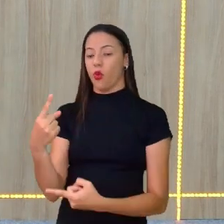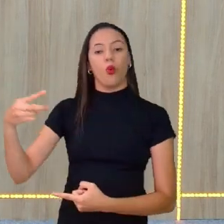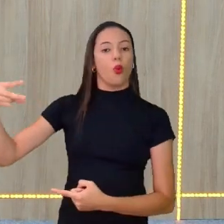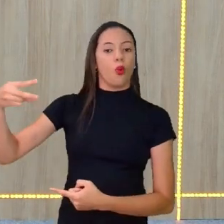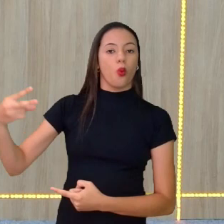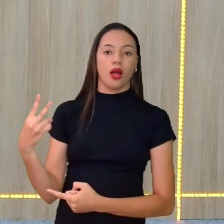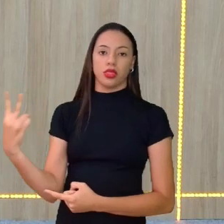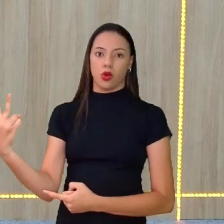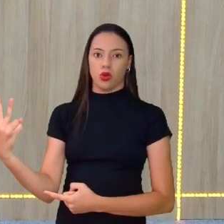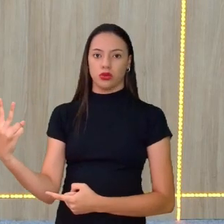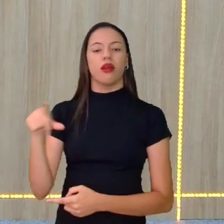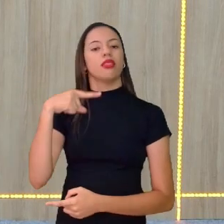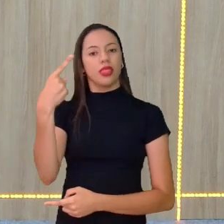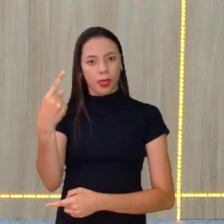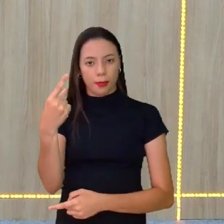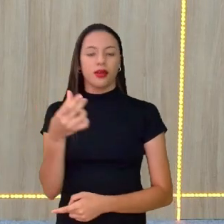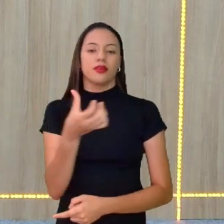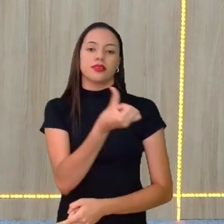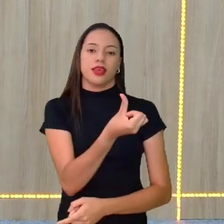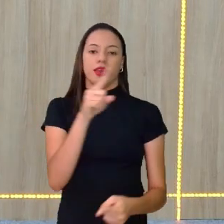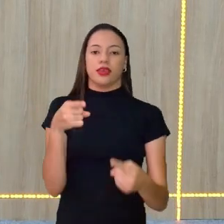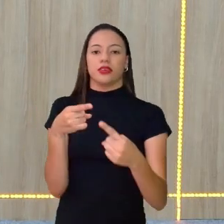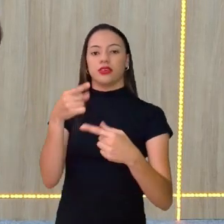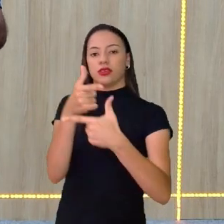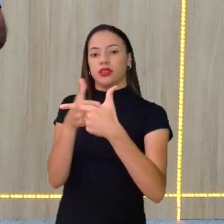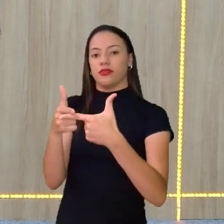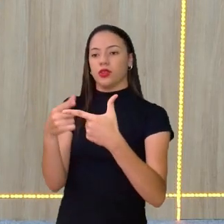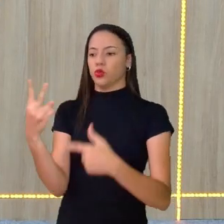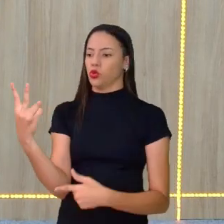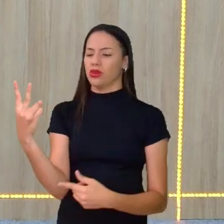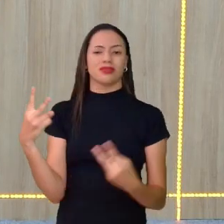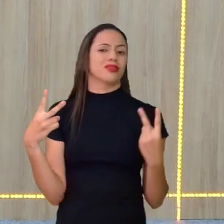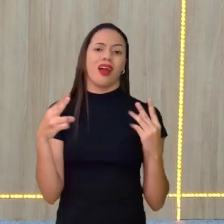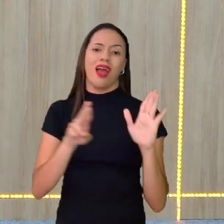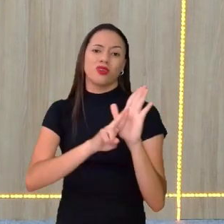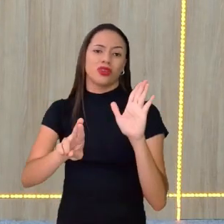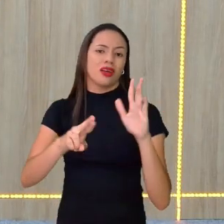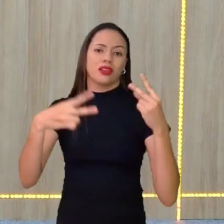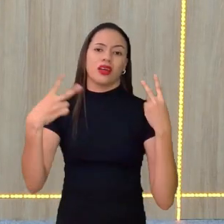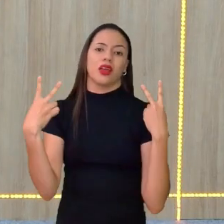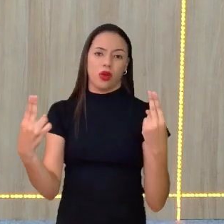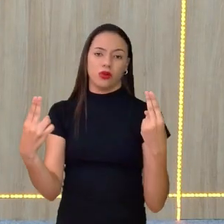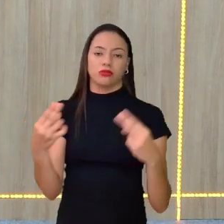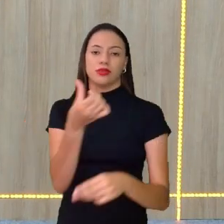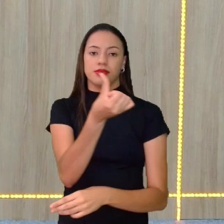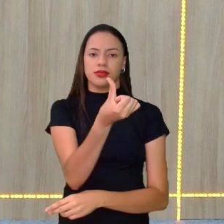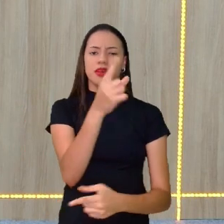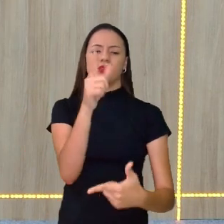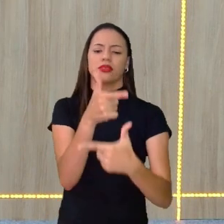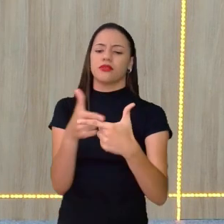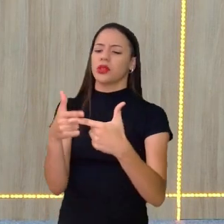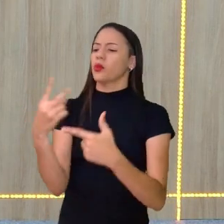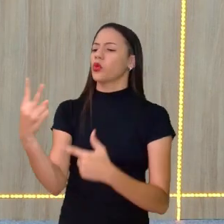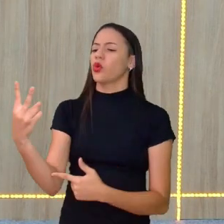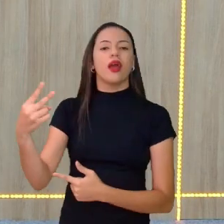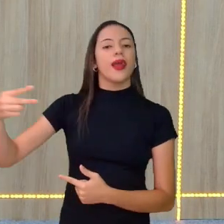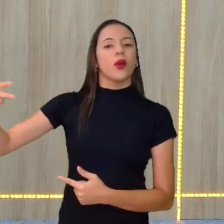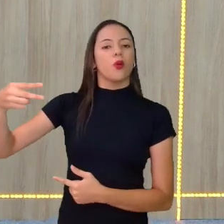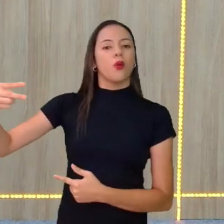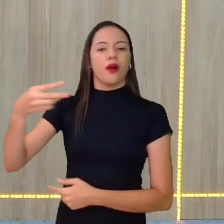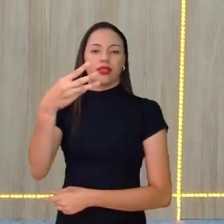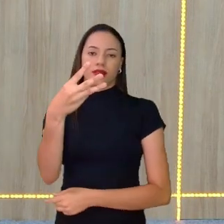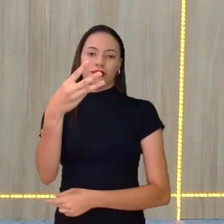dividido por dois. Pode também, vai dar o mesmo resultado. E seis dividido por dois, vai dar quanto? Três.